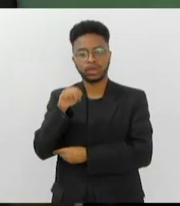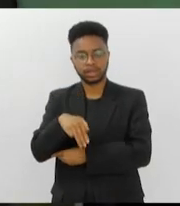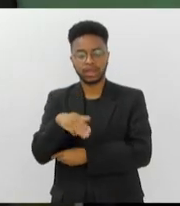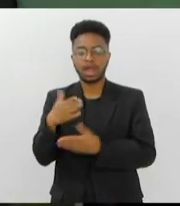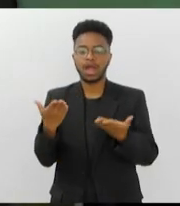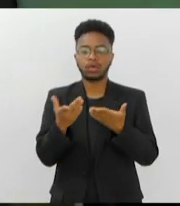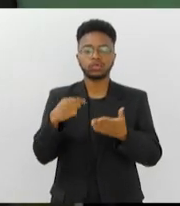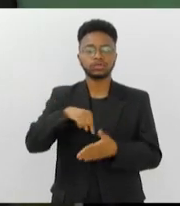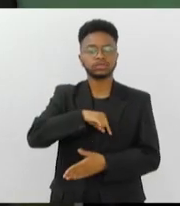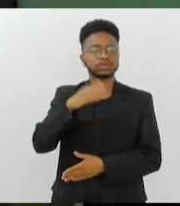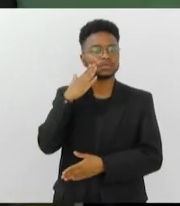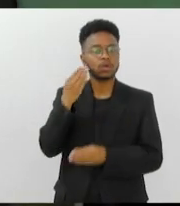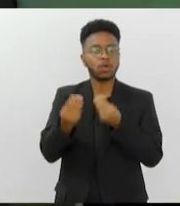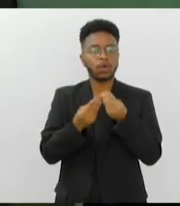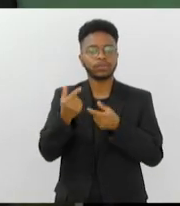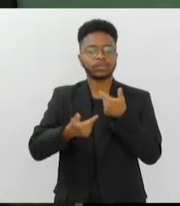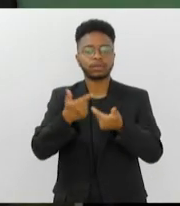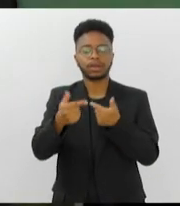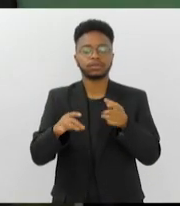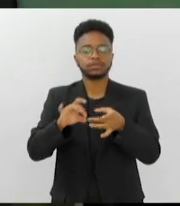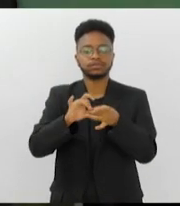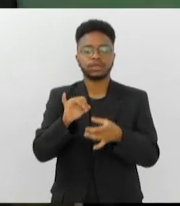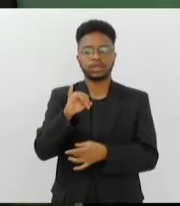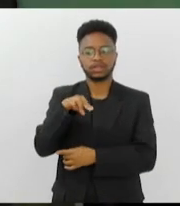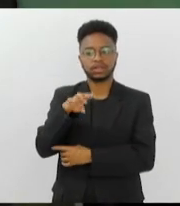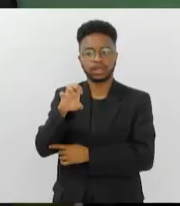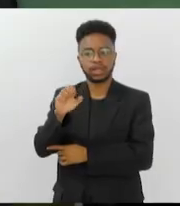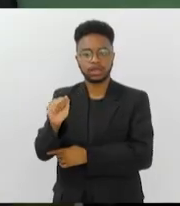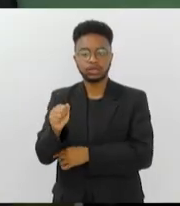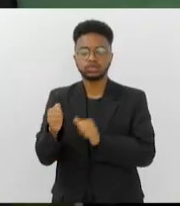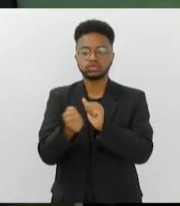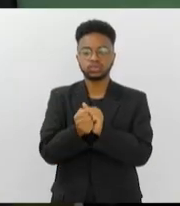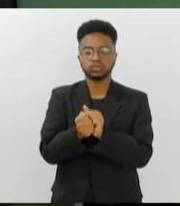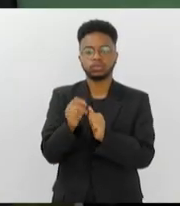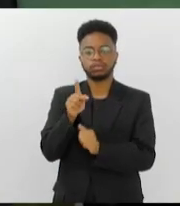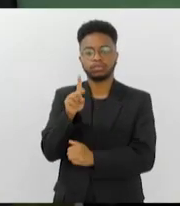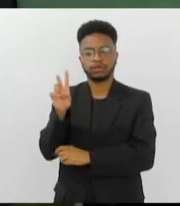sobre o trabalho do INEA com o repórter Paulo Vitor Viviani. Bom dia, PV!